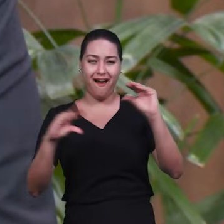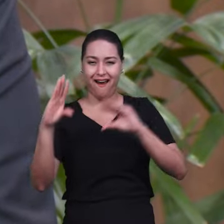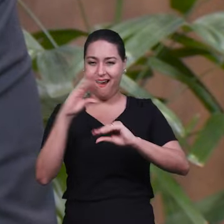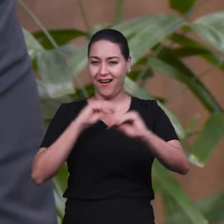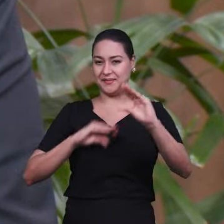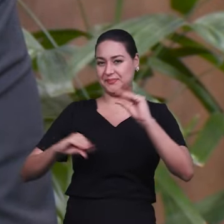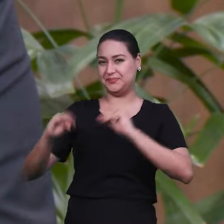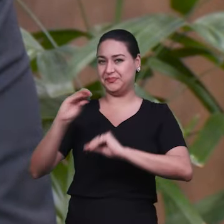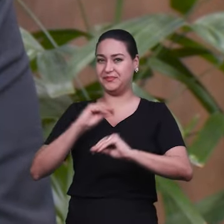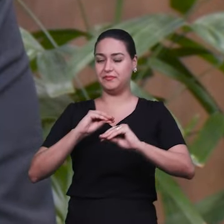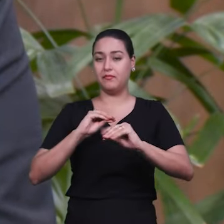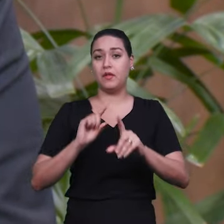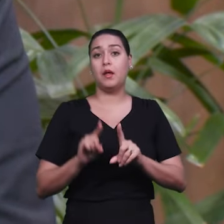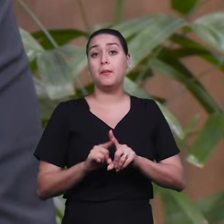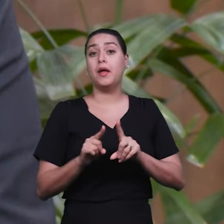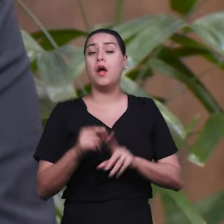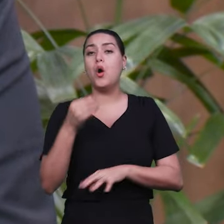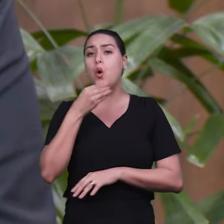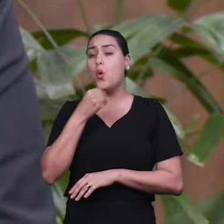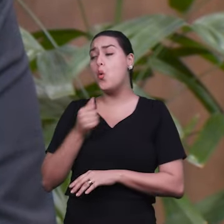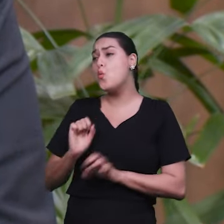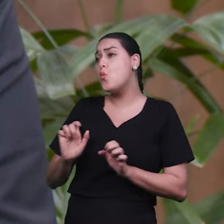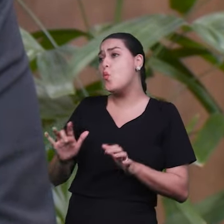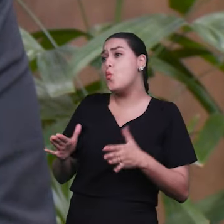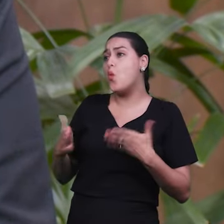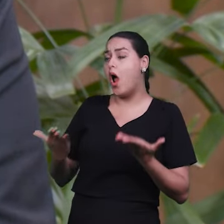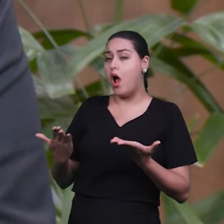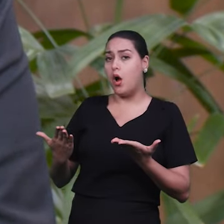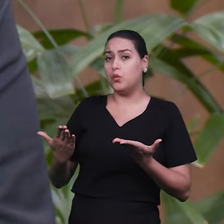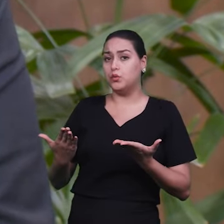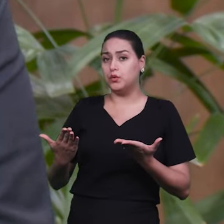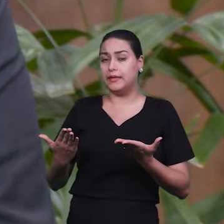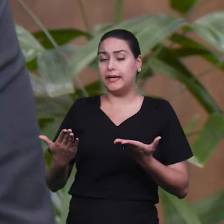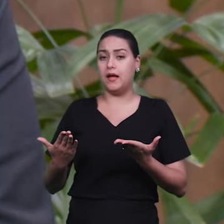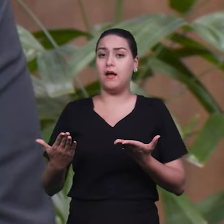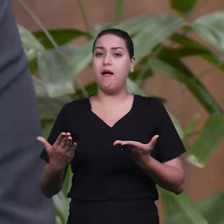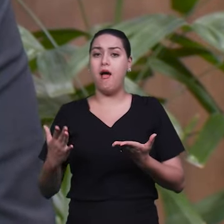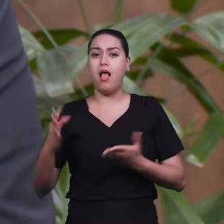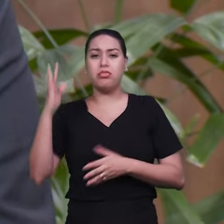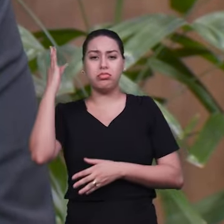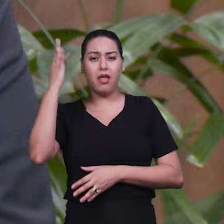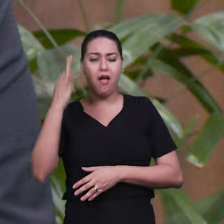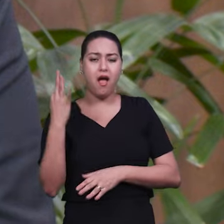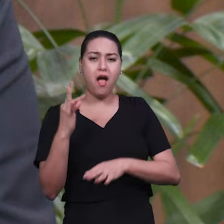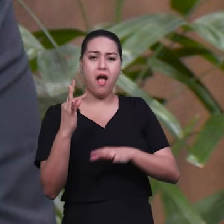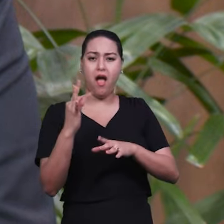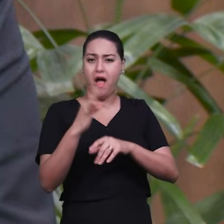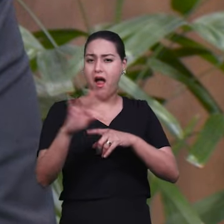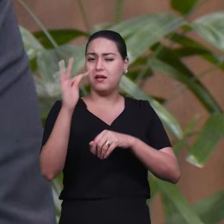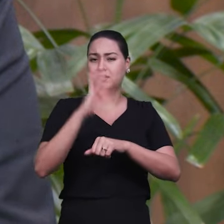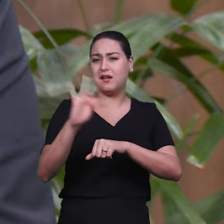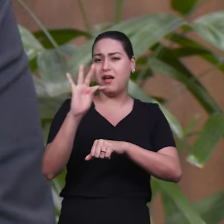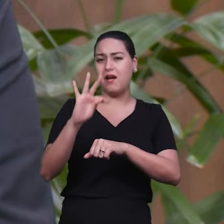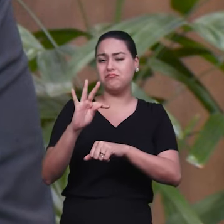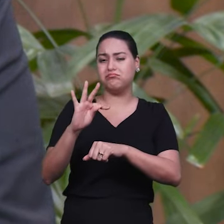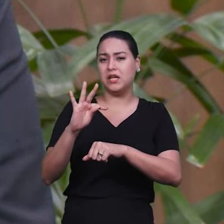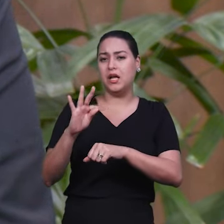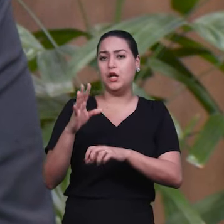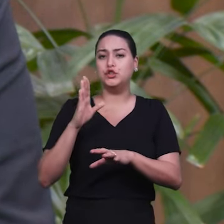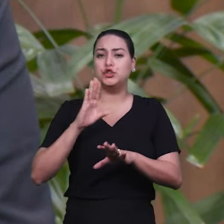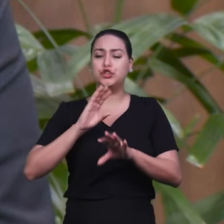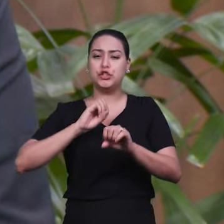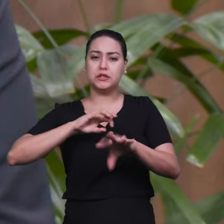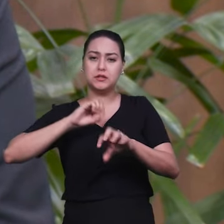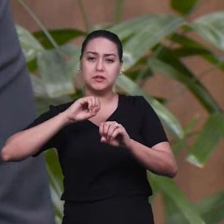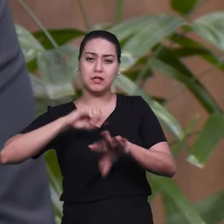Ô Fábio, quais as principais habilidades técnicas e teóricas que um programa de educação